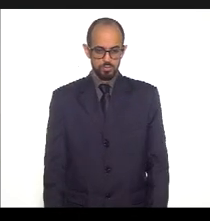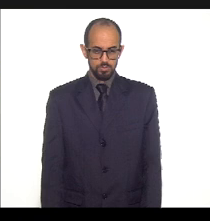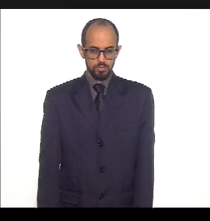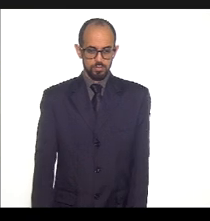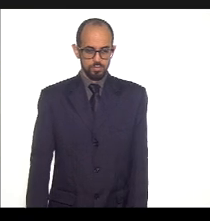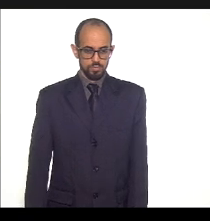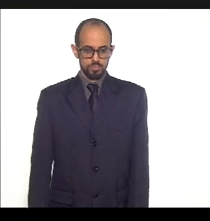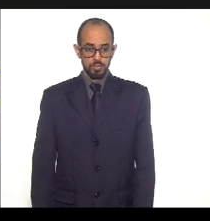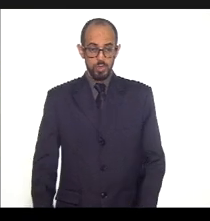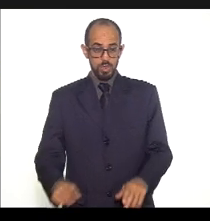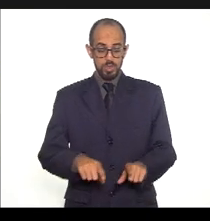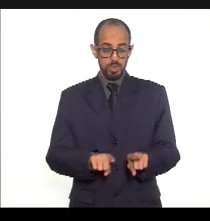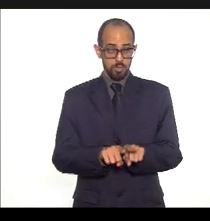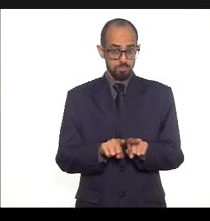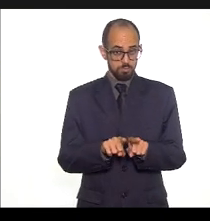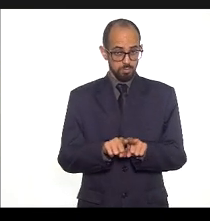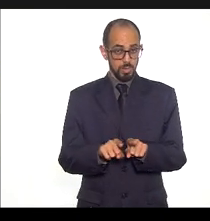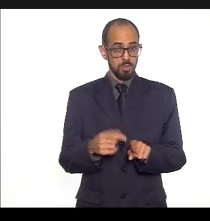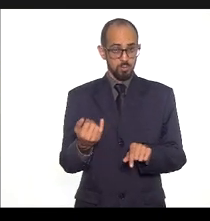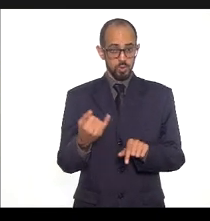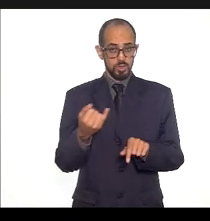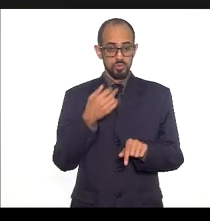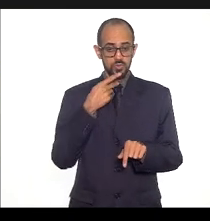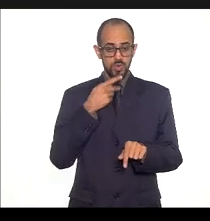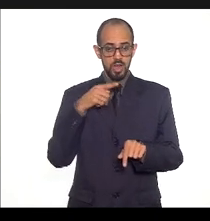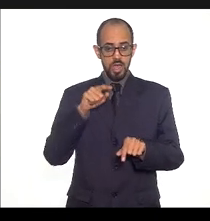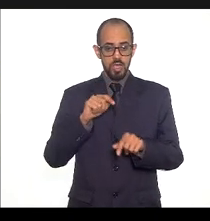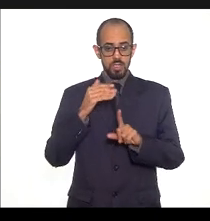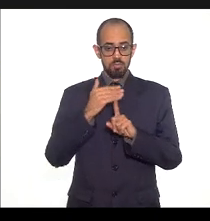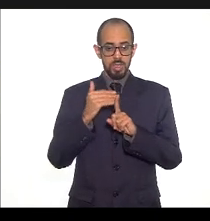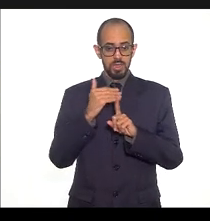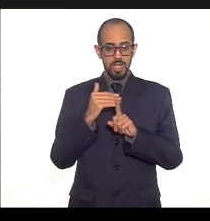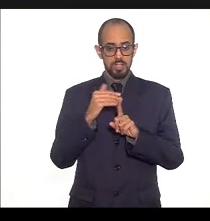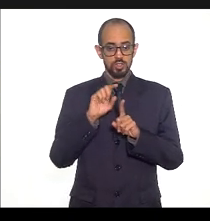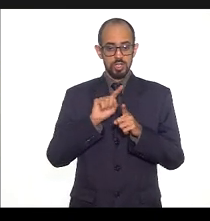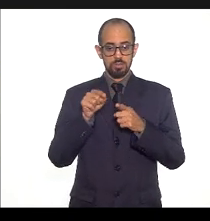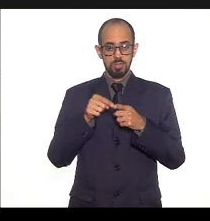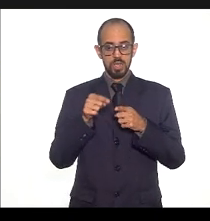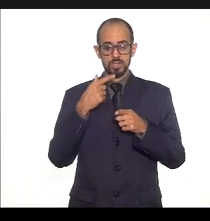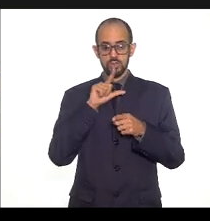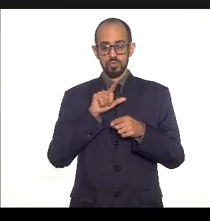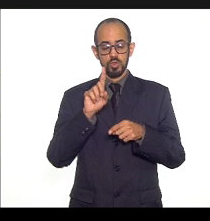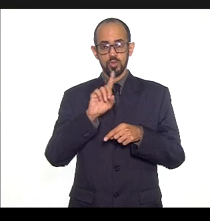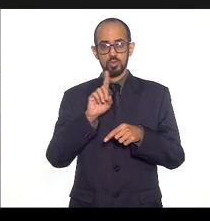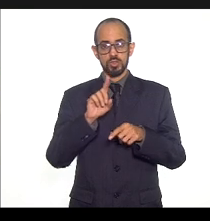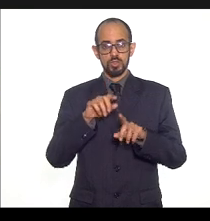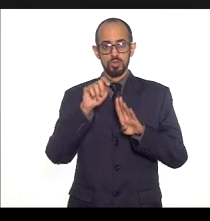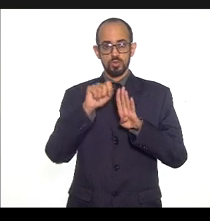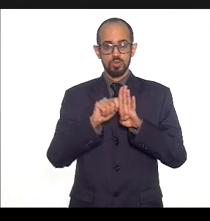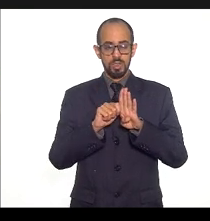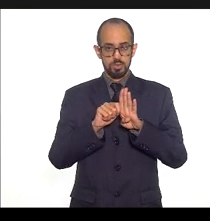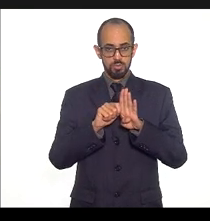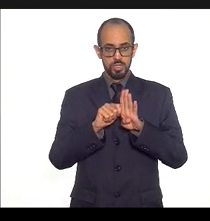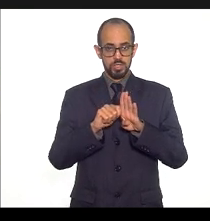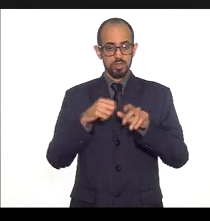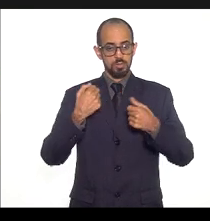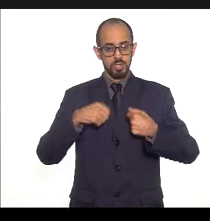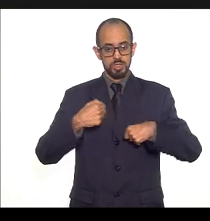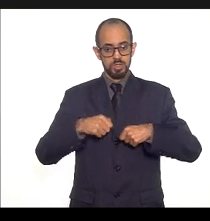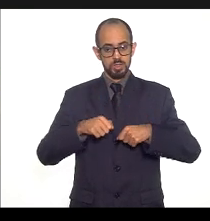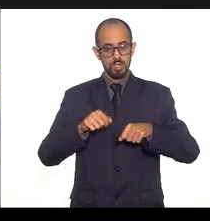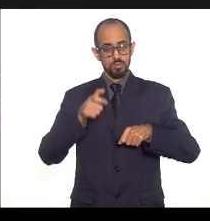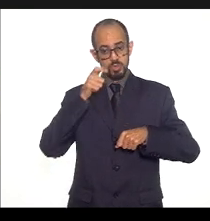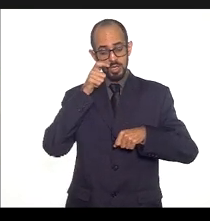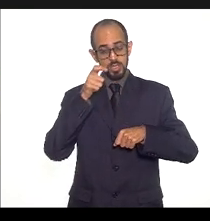destacamos que mais da metade das mesas não foram alcançadas no primeiro quadrimestre sendo necessária a